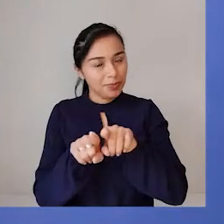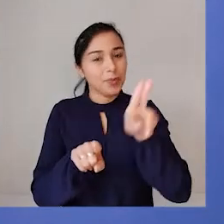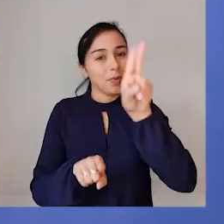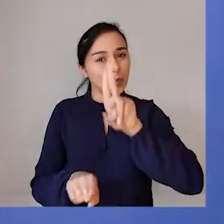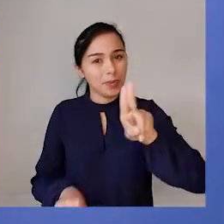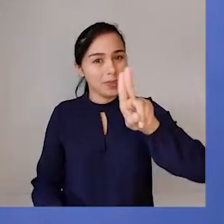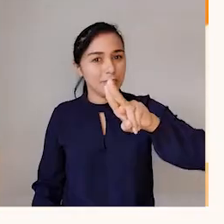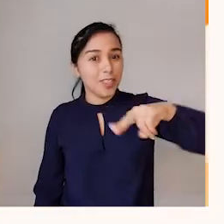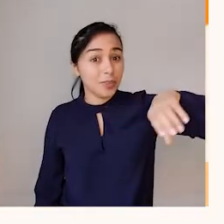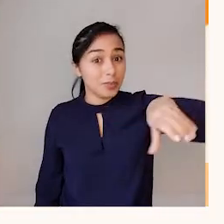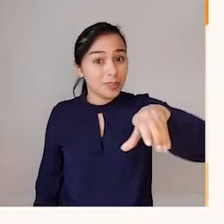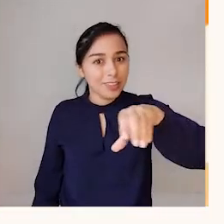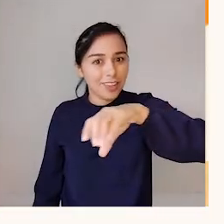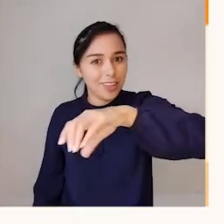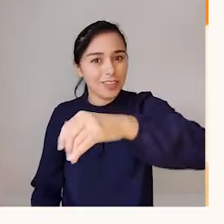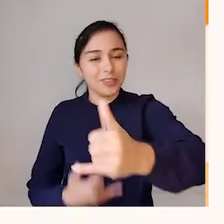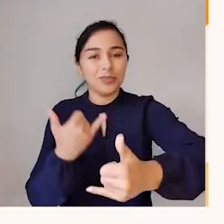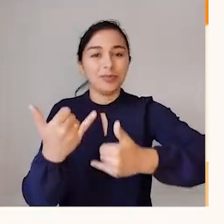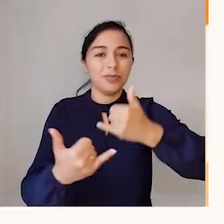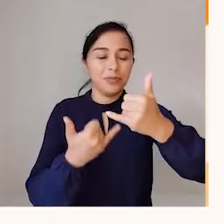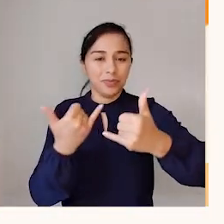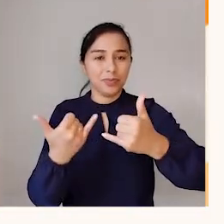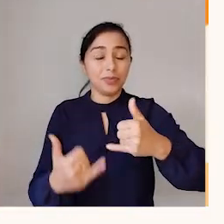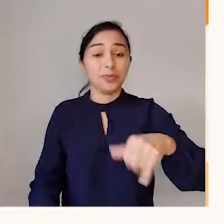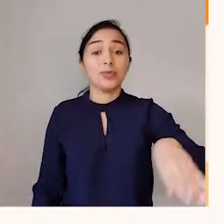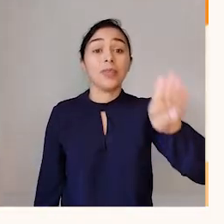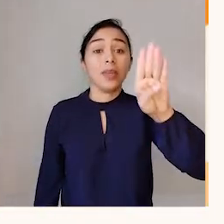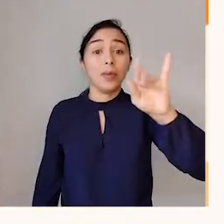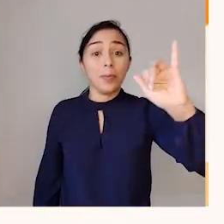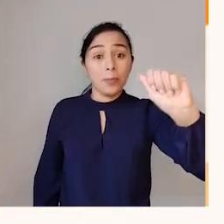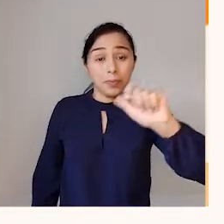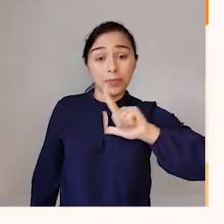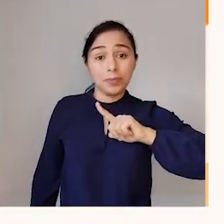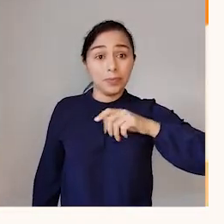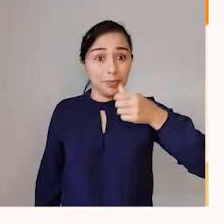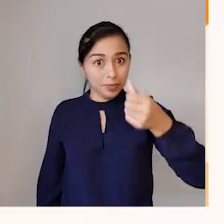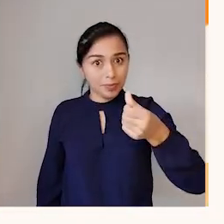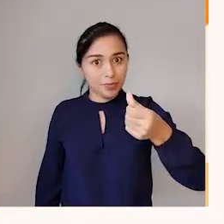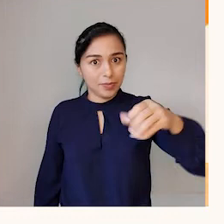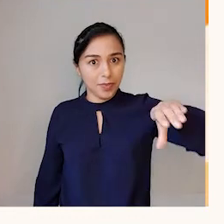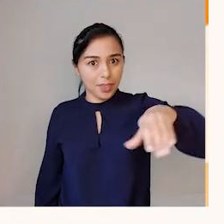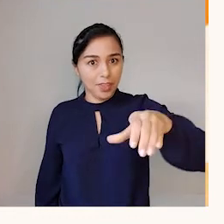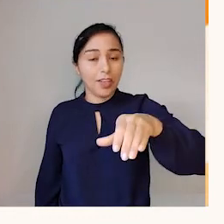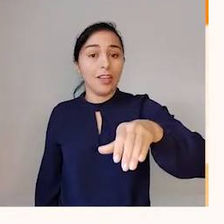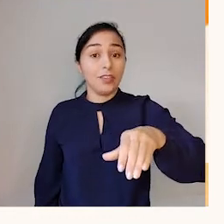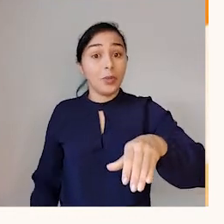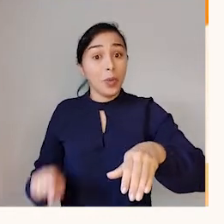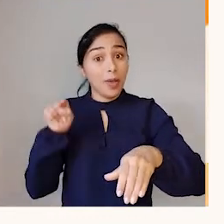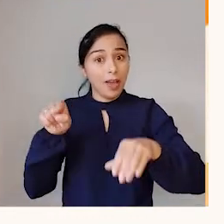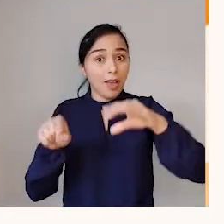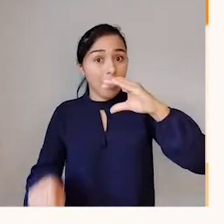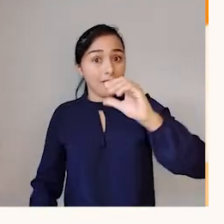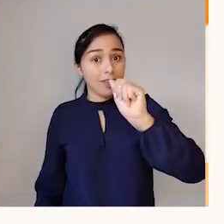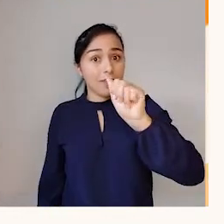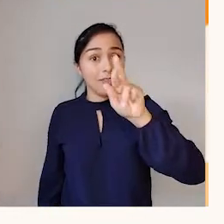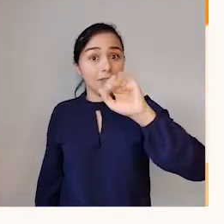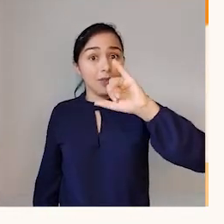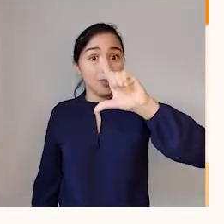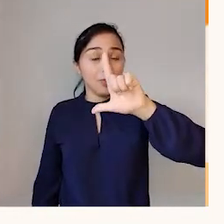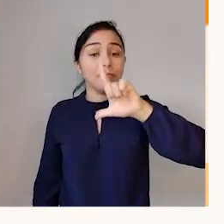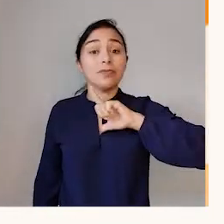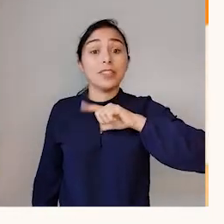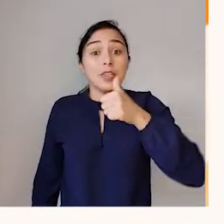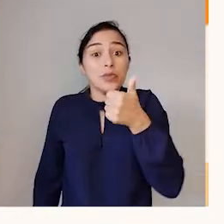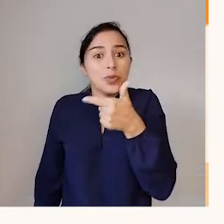relação aos carrinhos. Bia tem seis carrinhos e Carol tem doze carrinhos. Quem tem mais carrinhos?